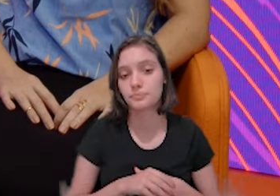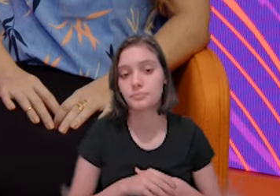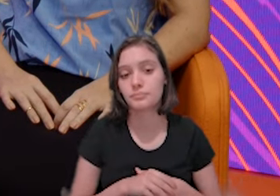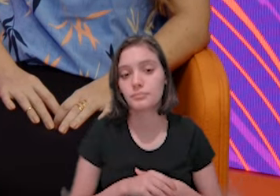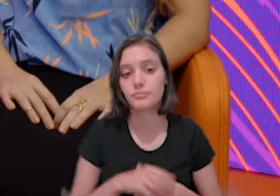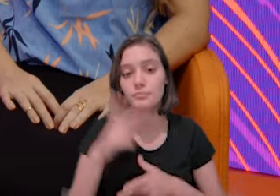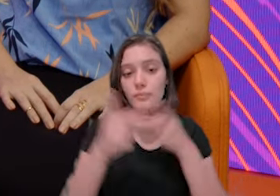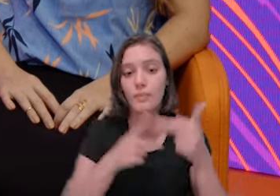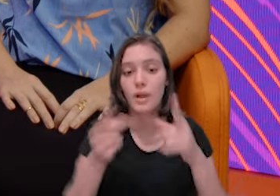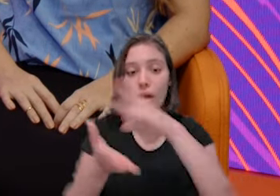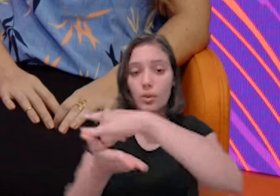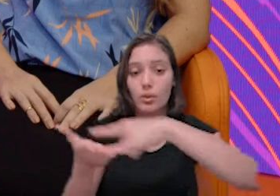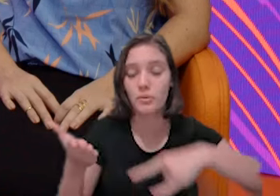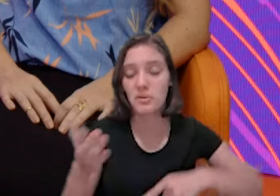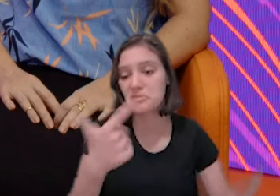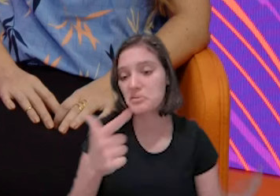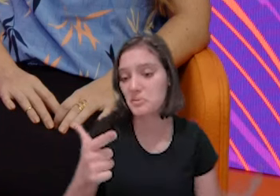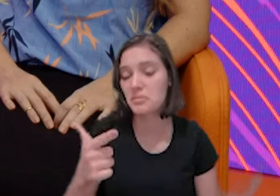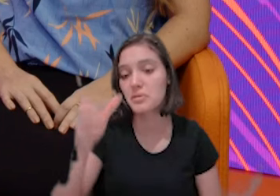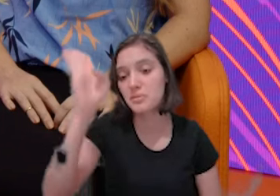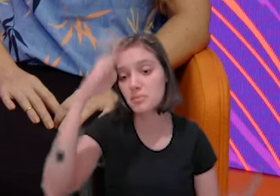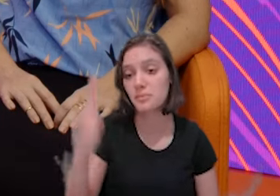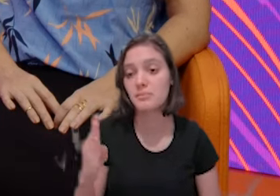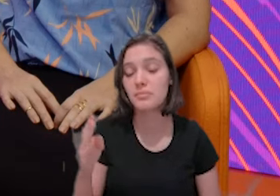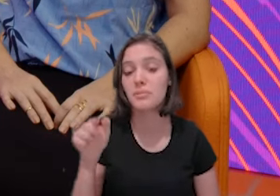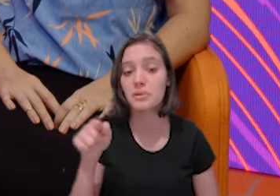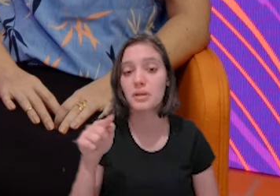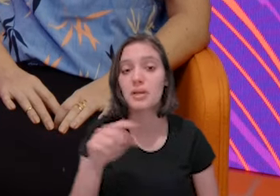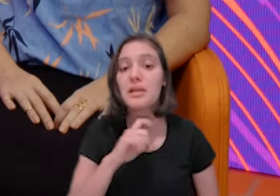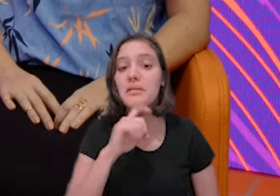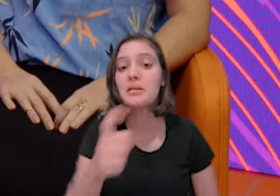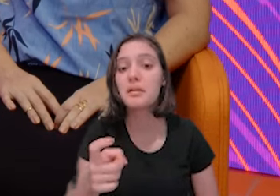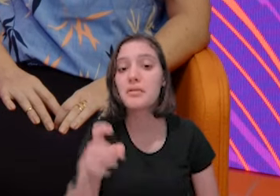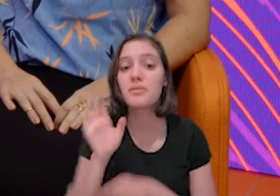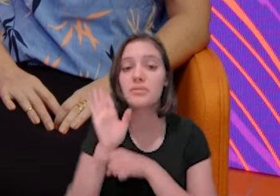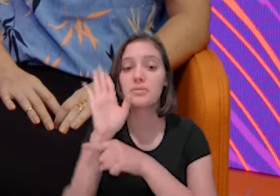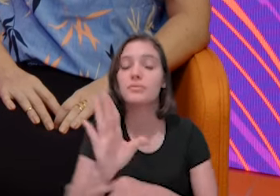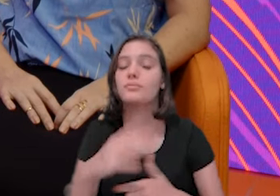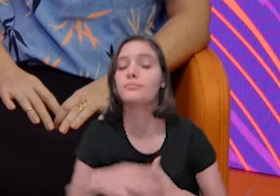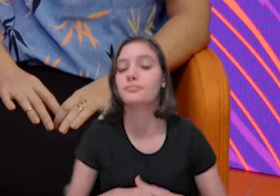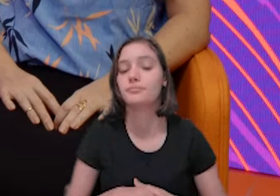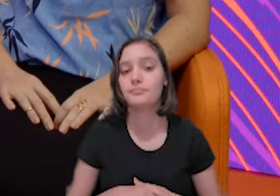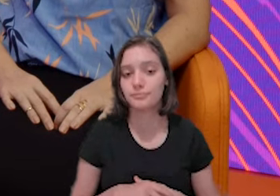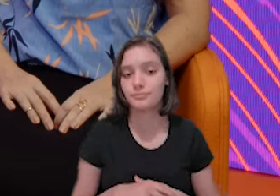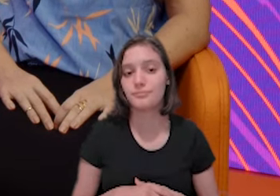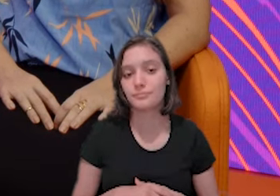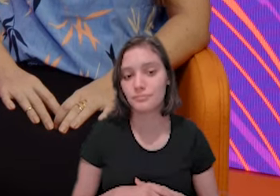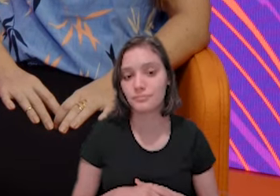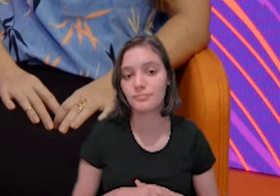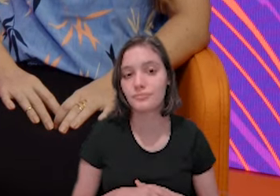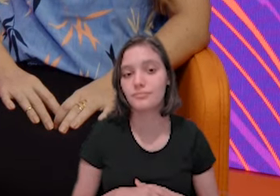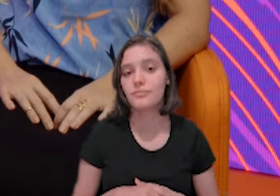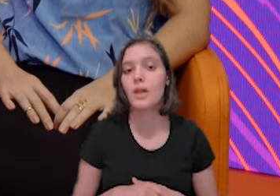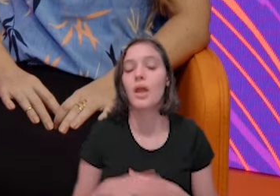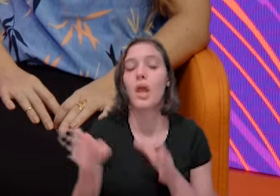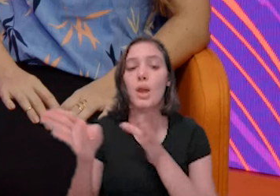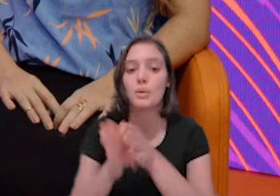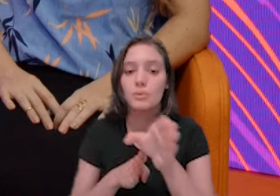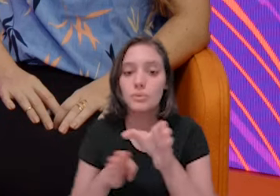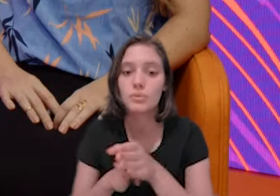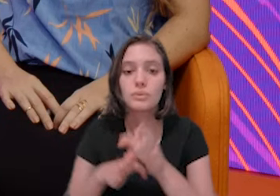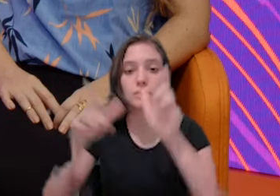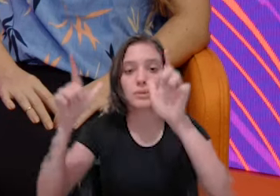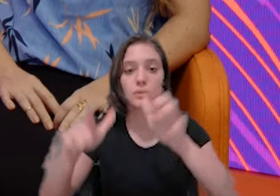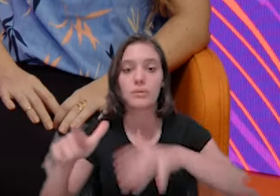dar suporte. Então, é orientado lá, é feito a capacitação também para eles. E eu falava que precisa